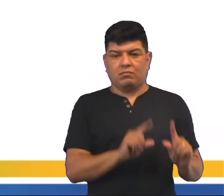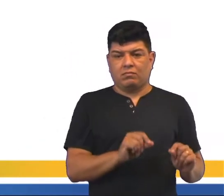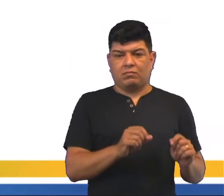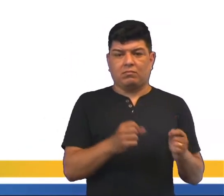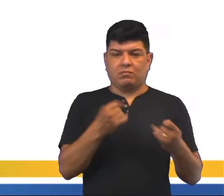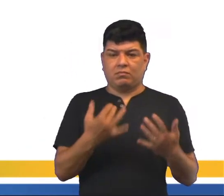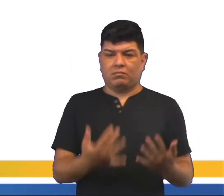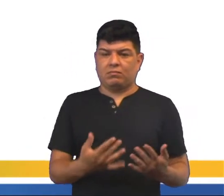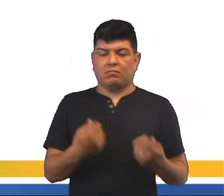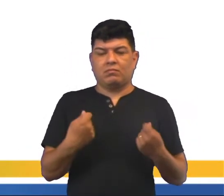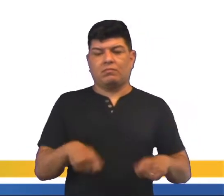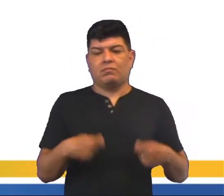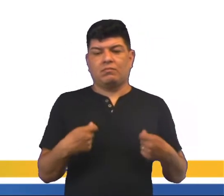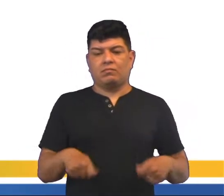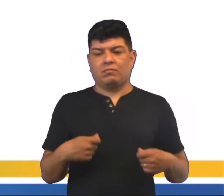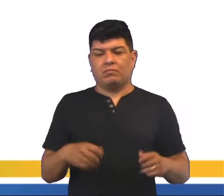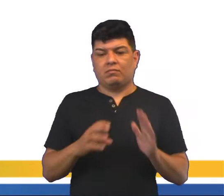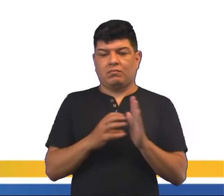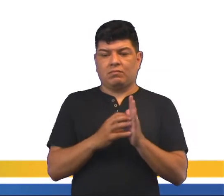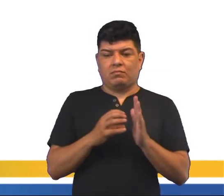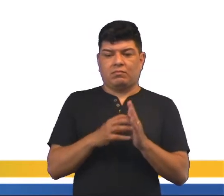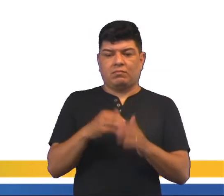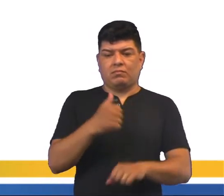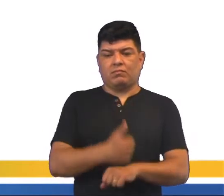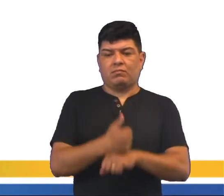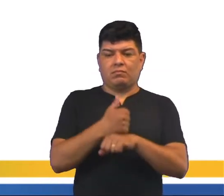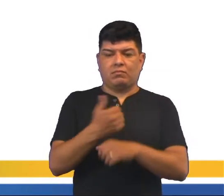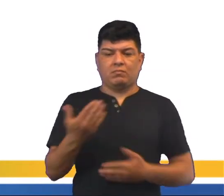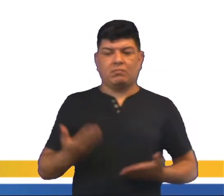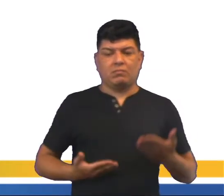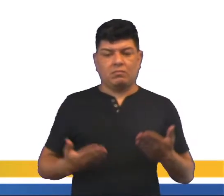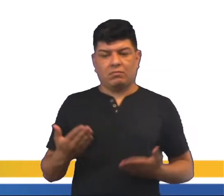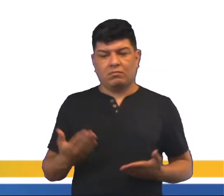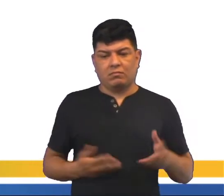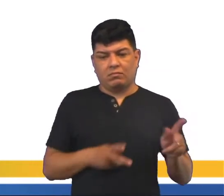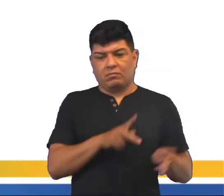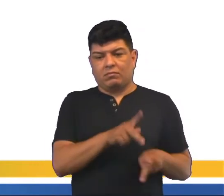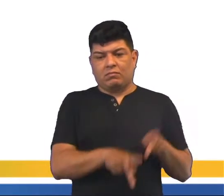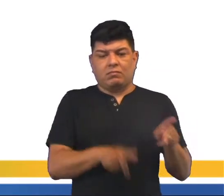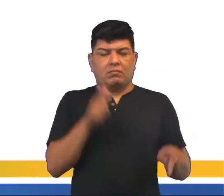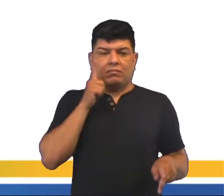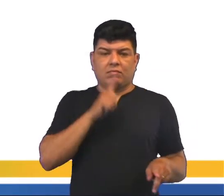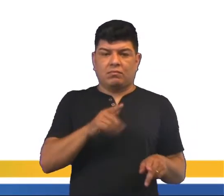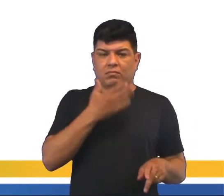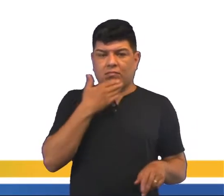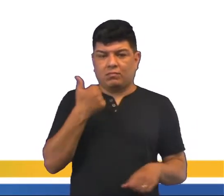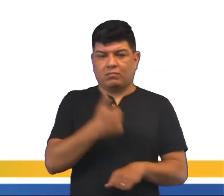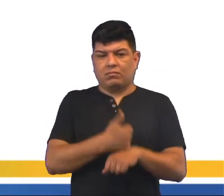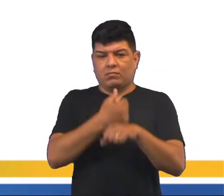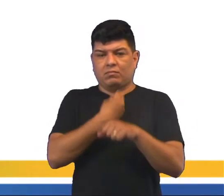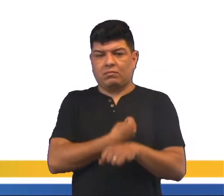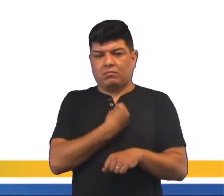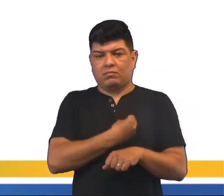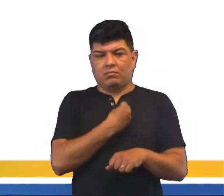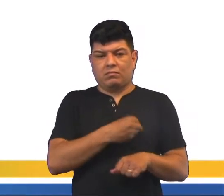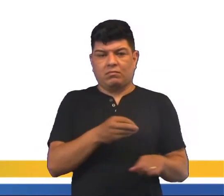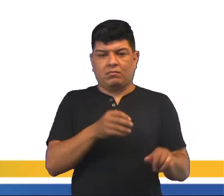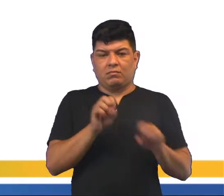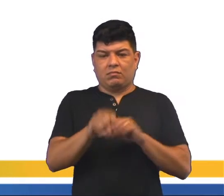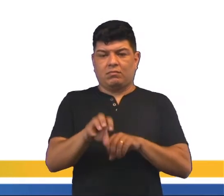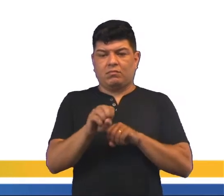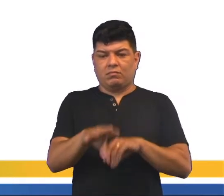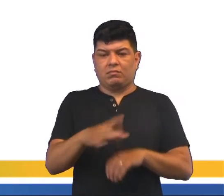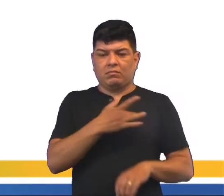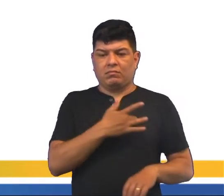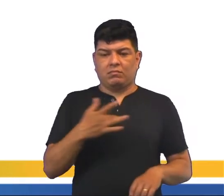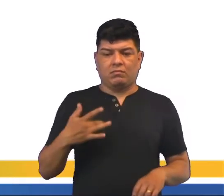citando, depende efetivamente da qualidade dos serviços públicos para alcançar melhor qualidade de vida, tanto na área de educação